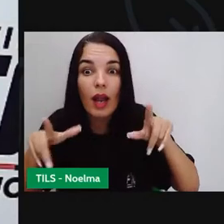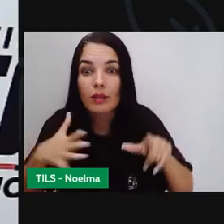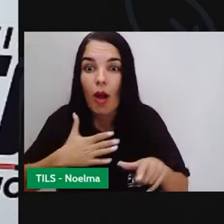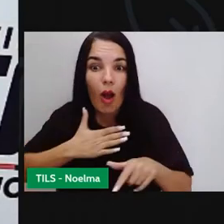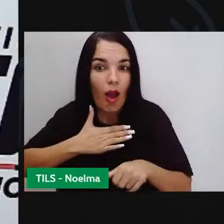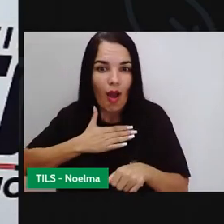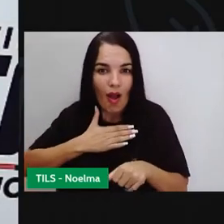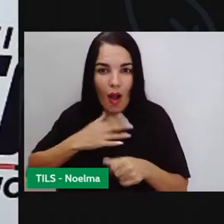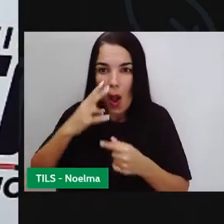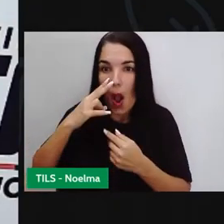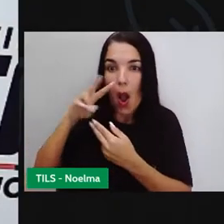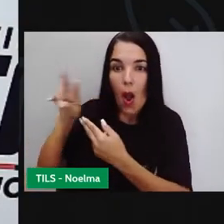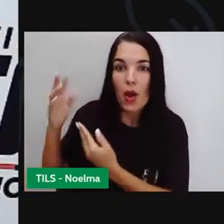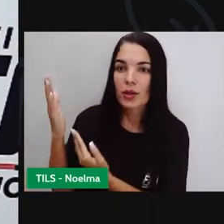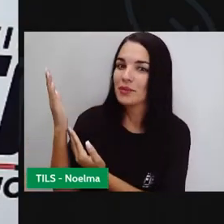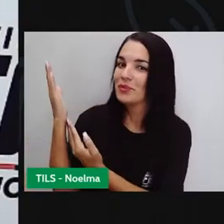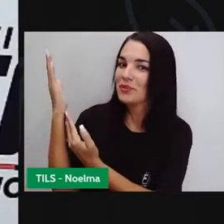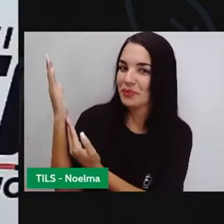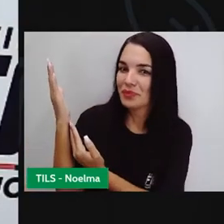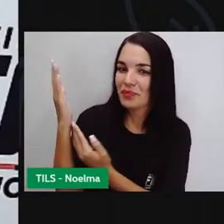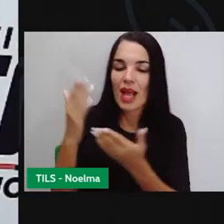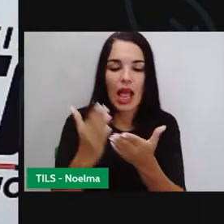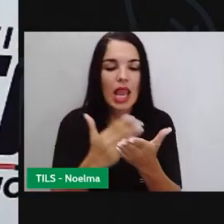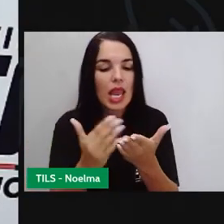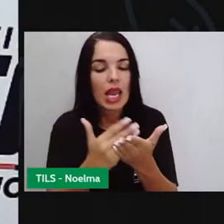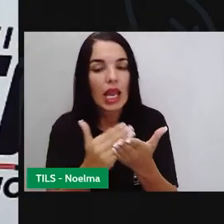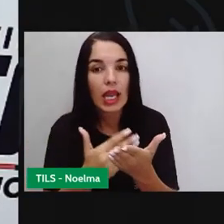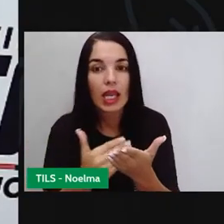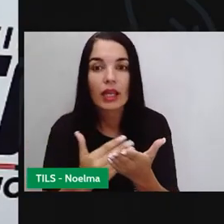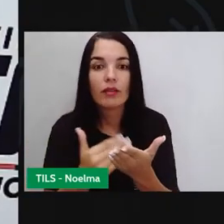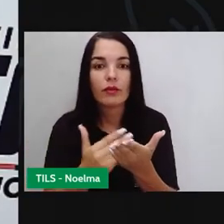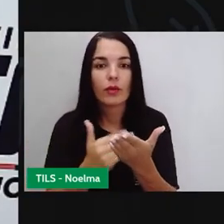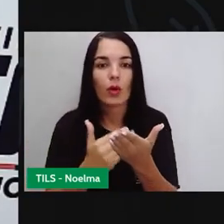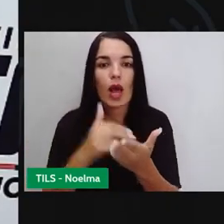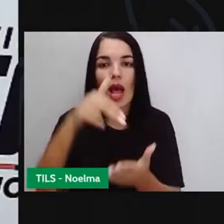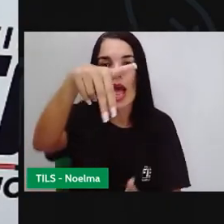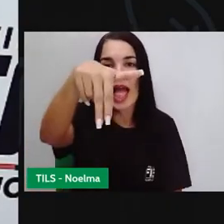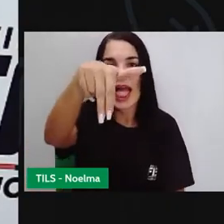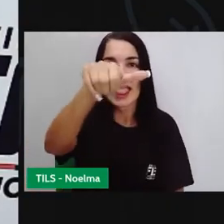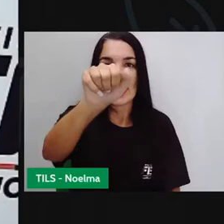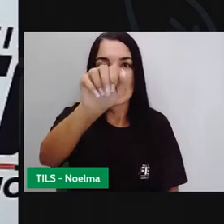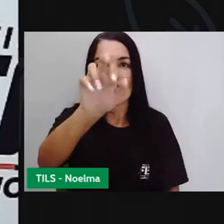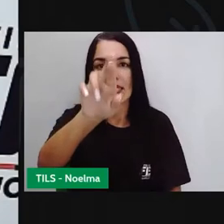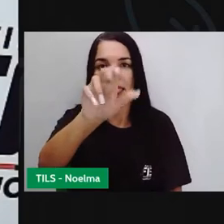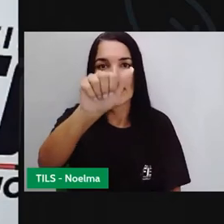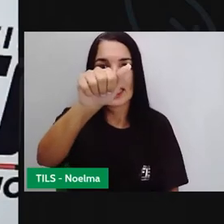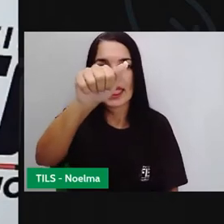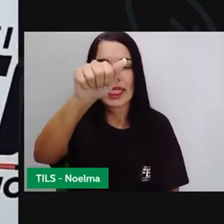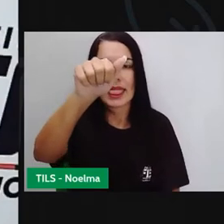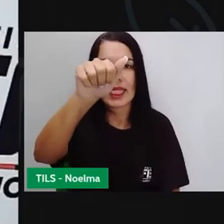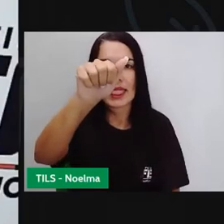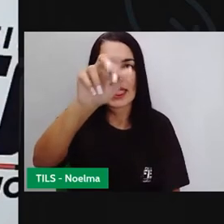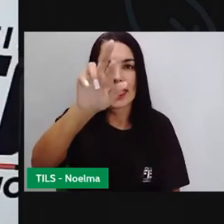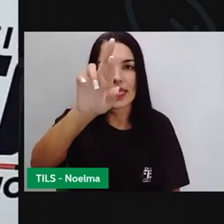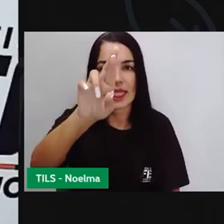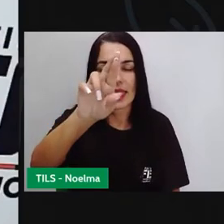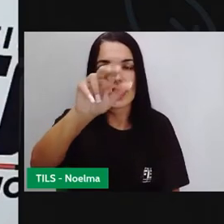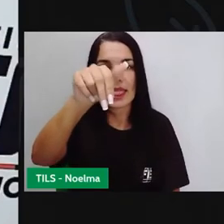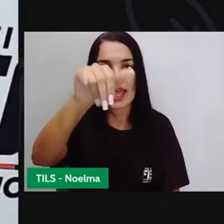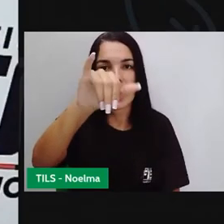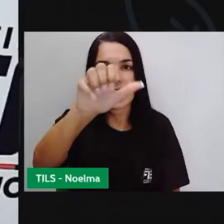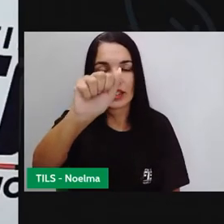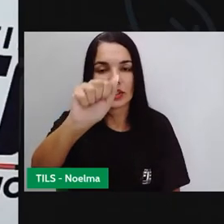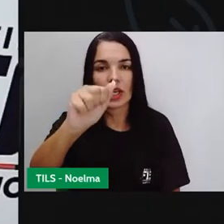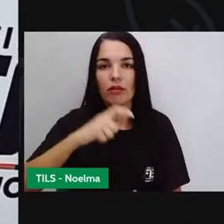olha aqui. As Clônicas de Nárnia são um livro que nos leva para outro universo, um universo fictício